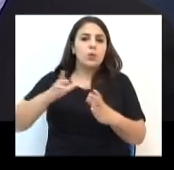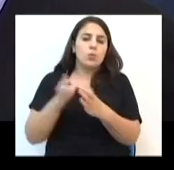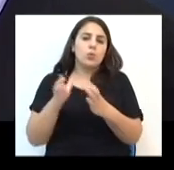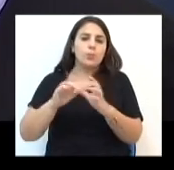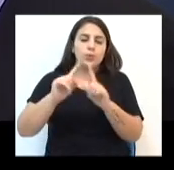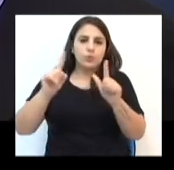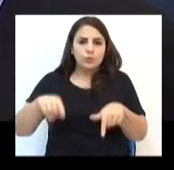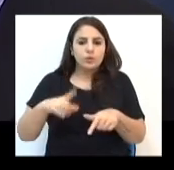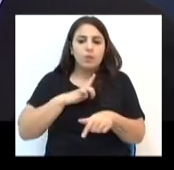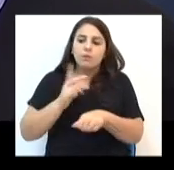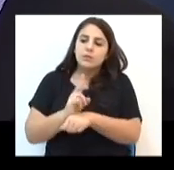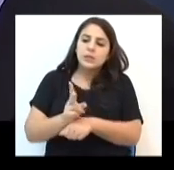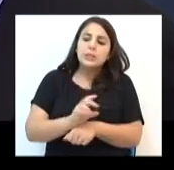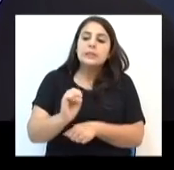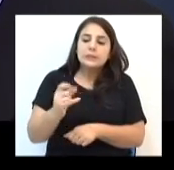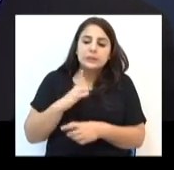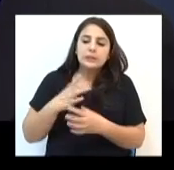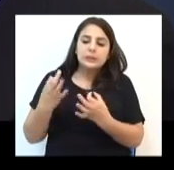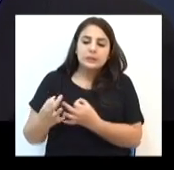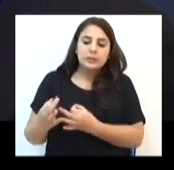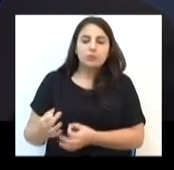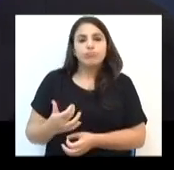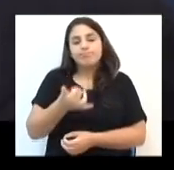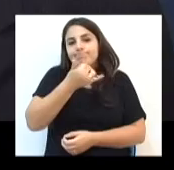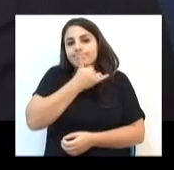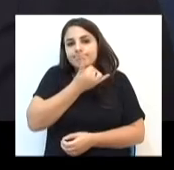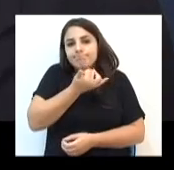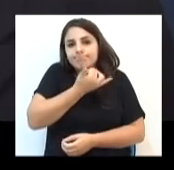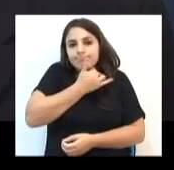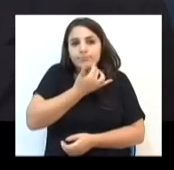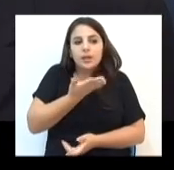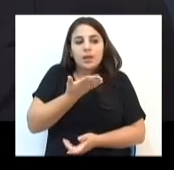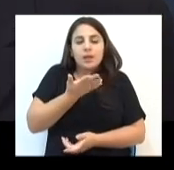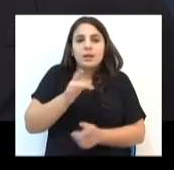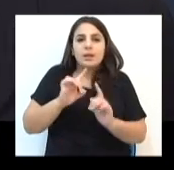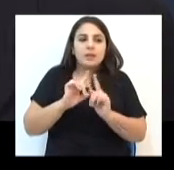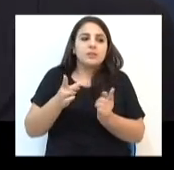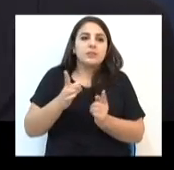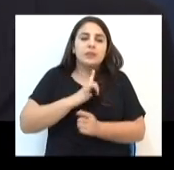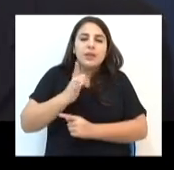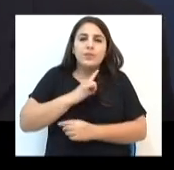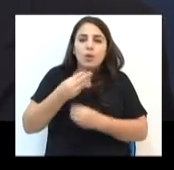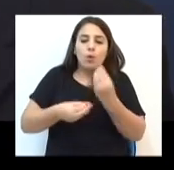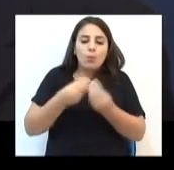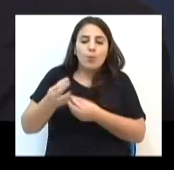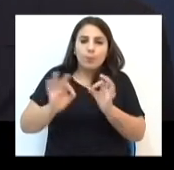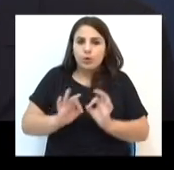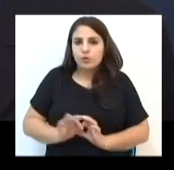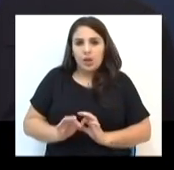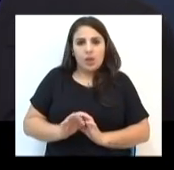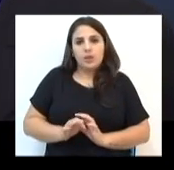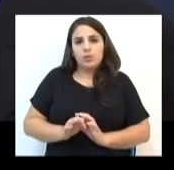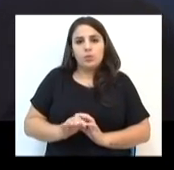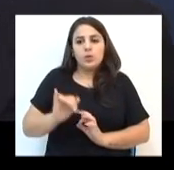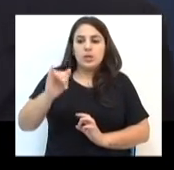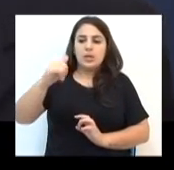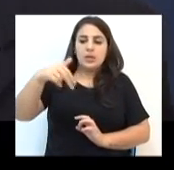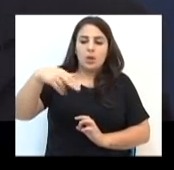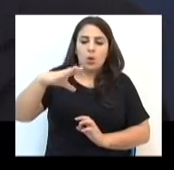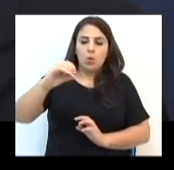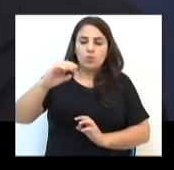do município, para que pudessem fiscalizar isso. Infelizmente, foi tido como projeto